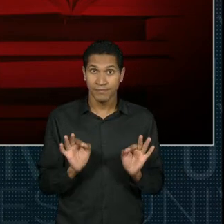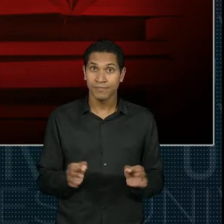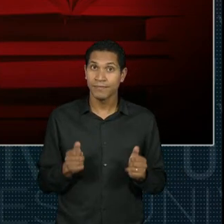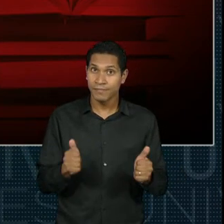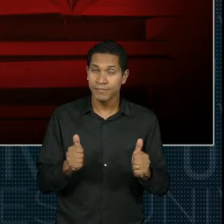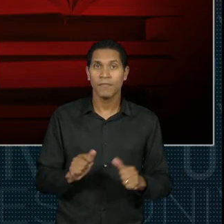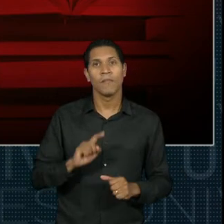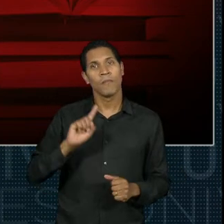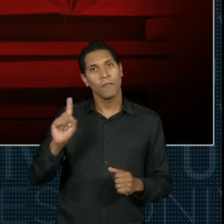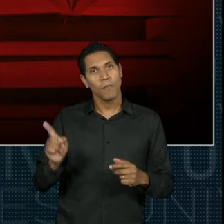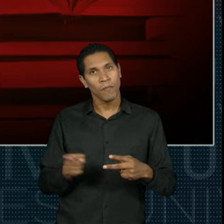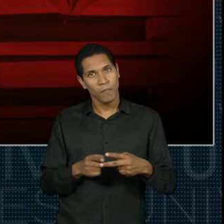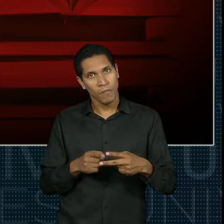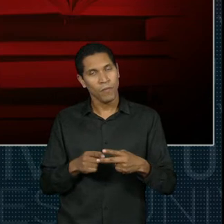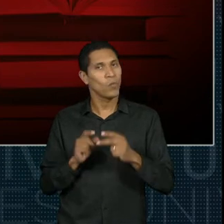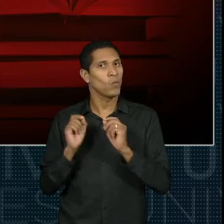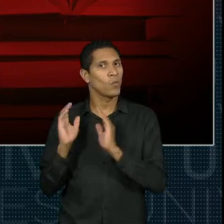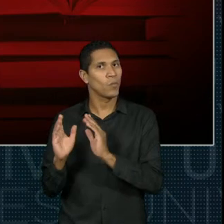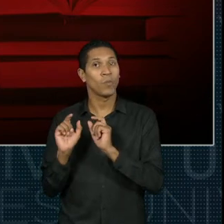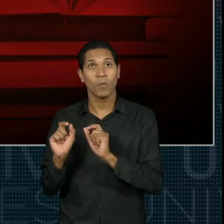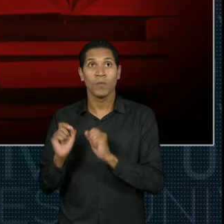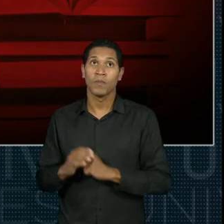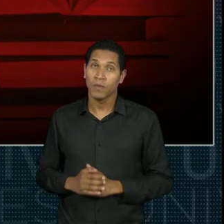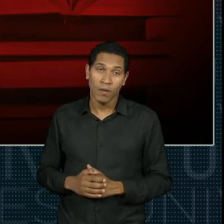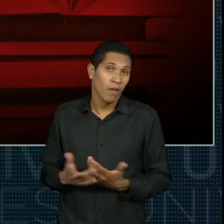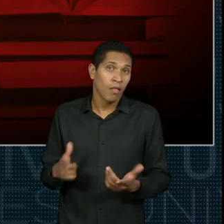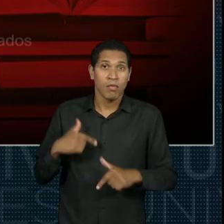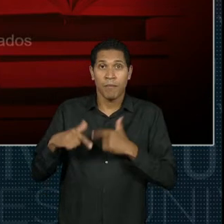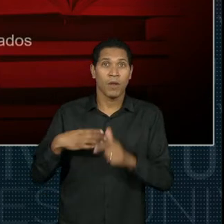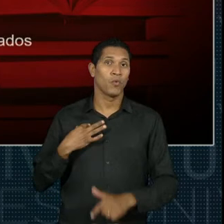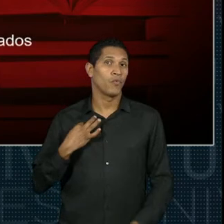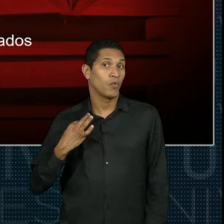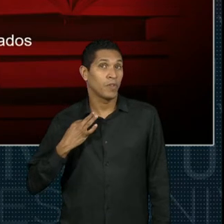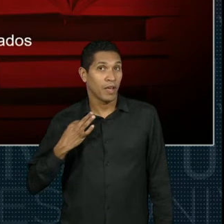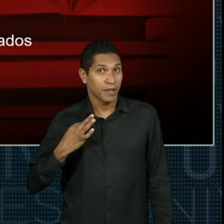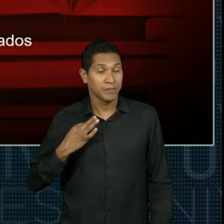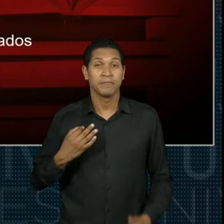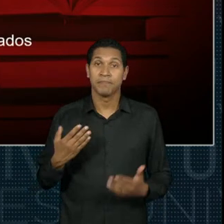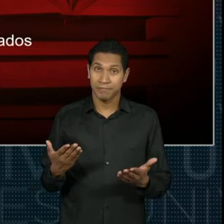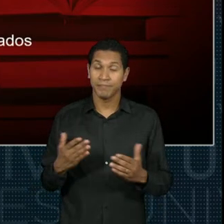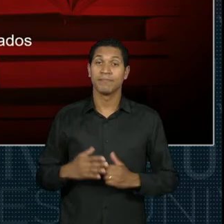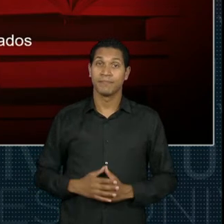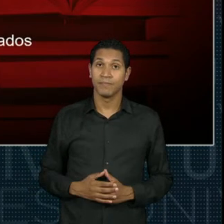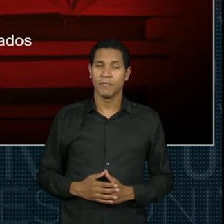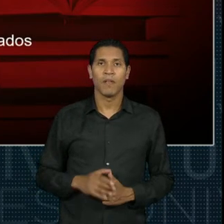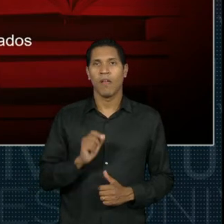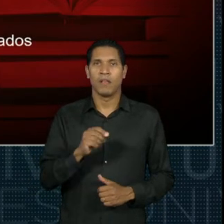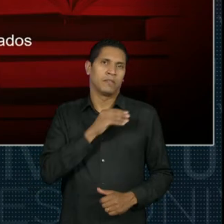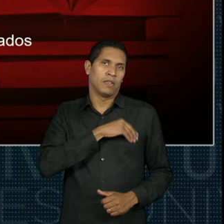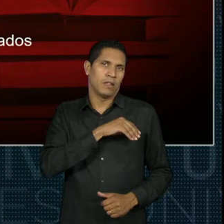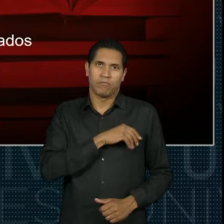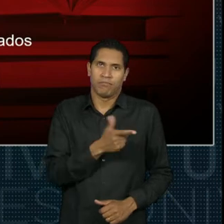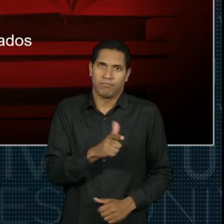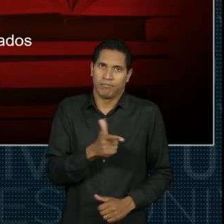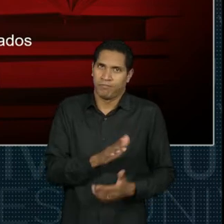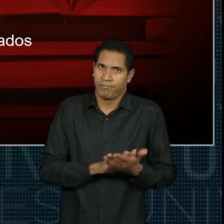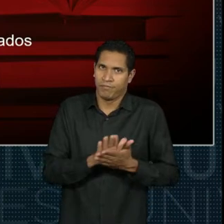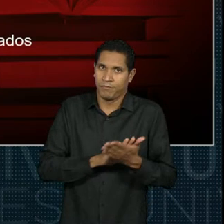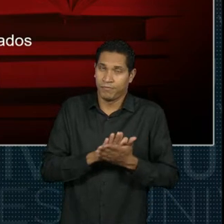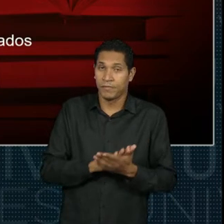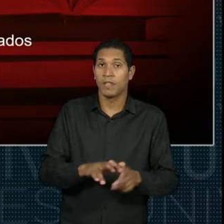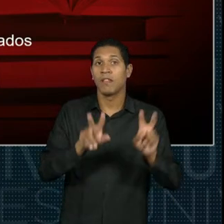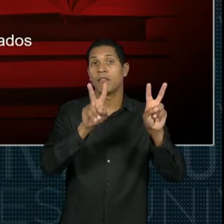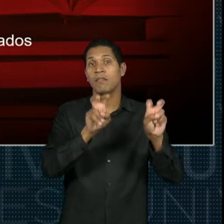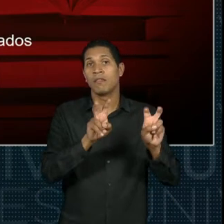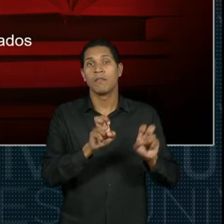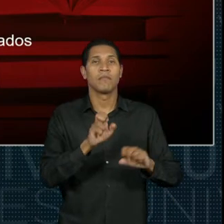A outra modalidade são os trabalhos voluntários. Eles são trabalhos não remunerados e os temas